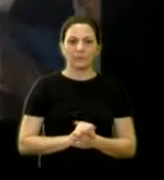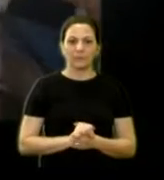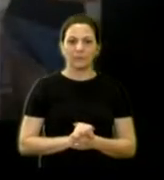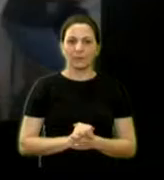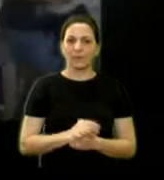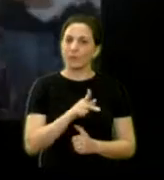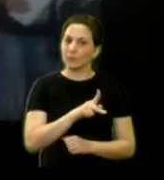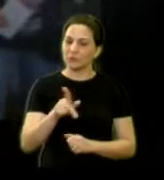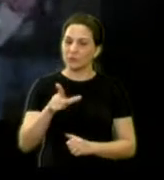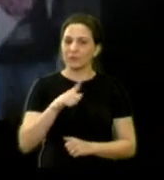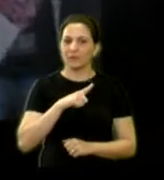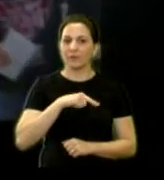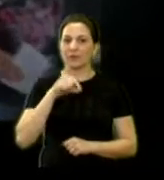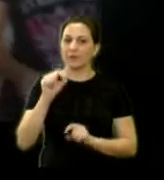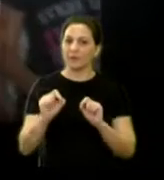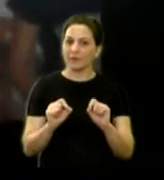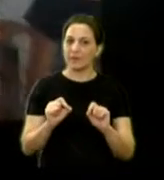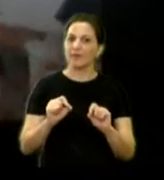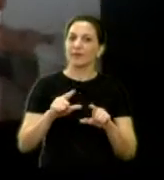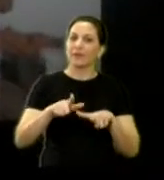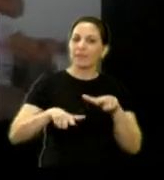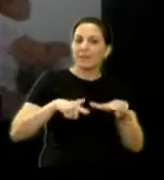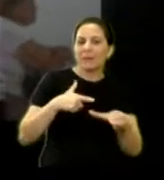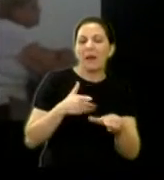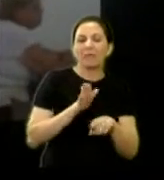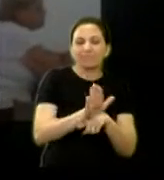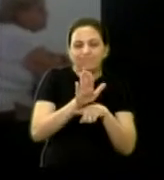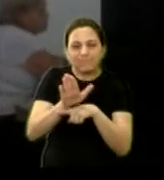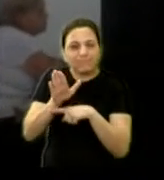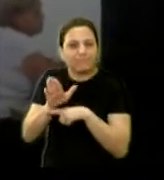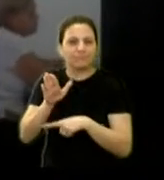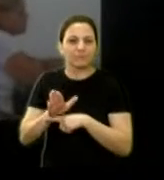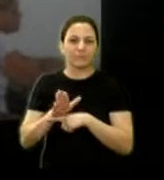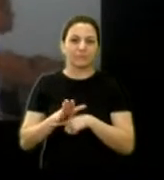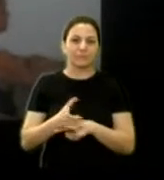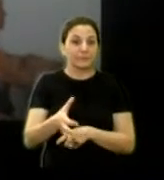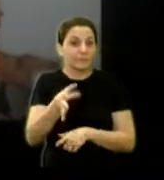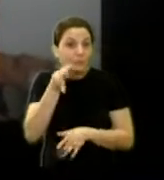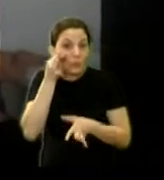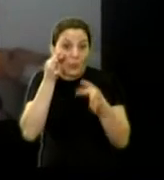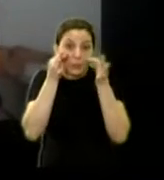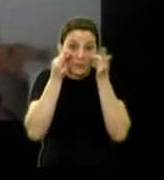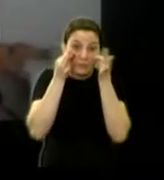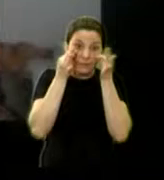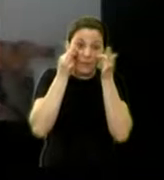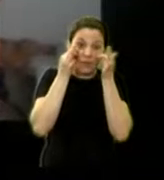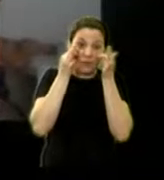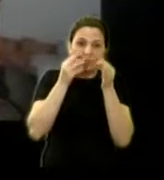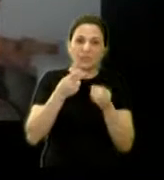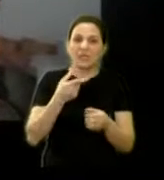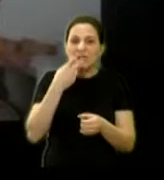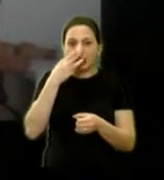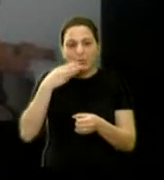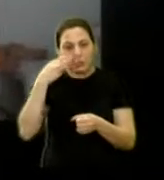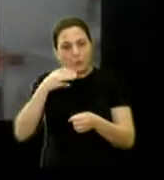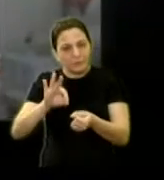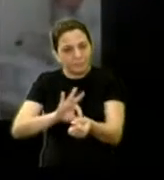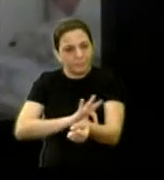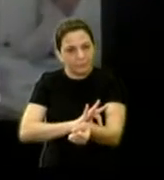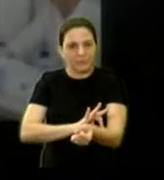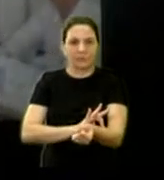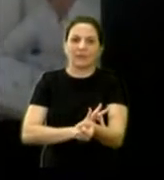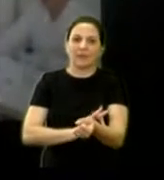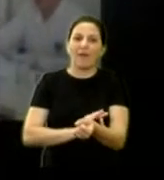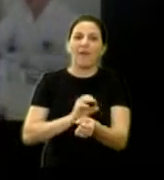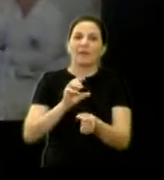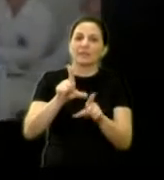Professora, nós temos aqui vários serviços sendo prestados. A gente pode observar. Esse é o estande de diabetes? É do diabetes. Aqui é realizada a